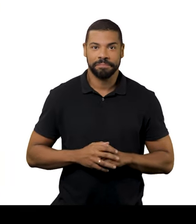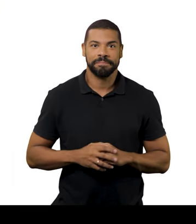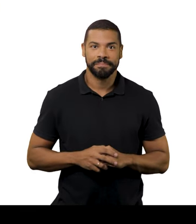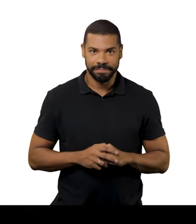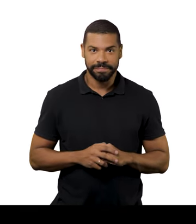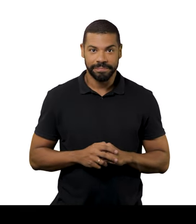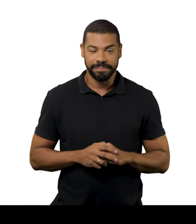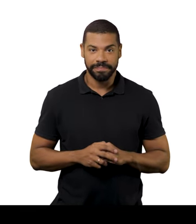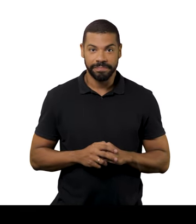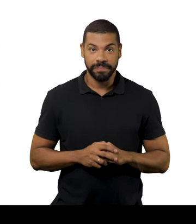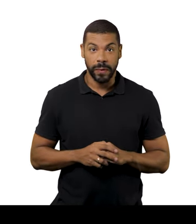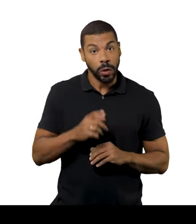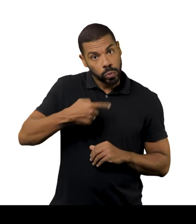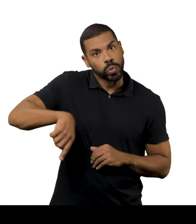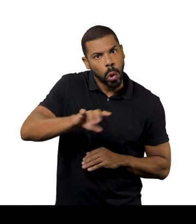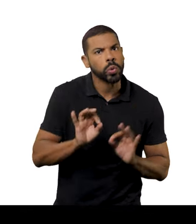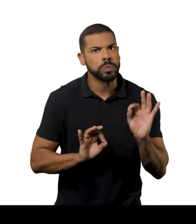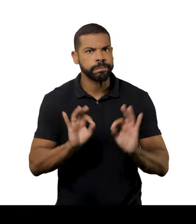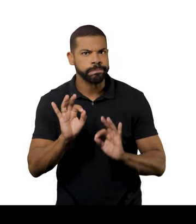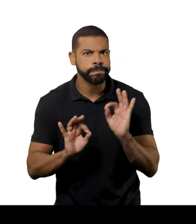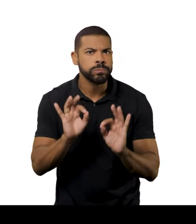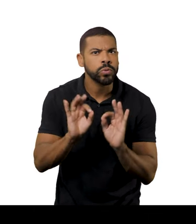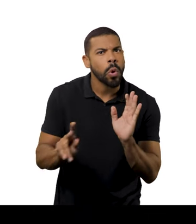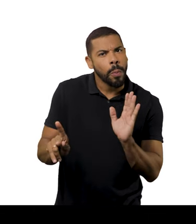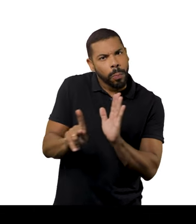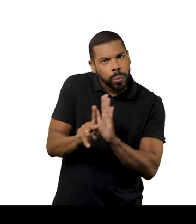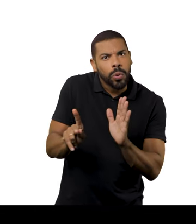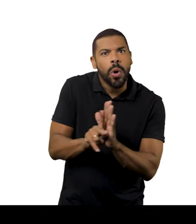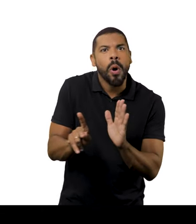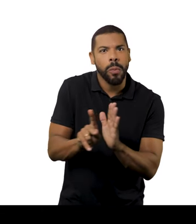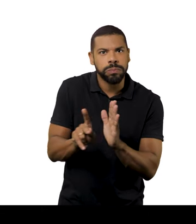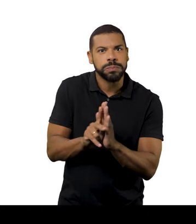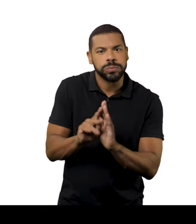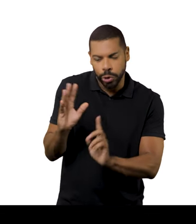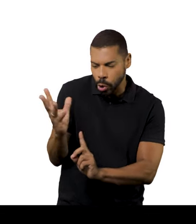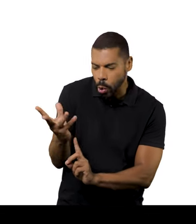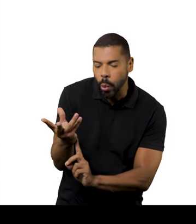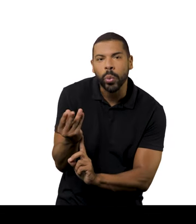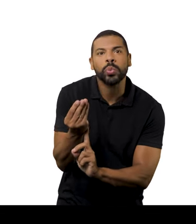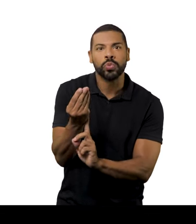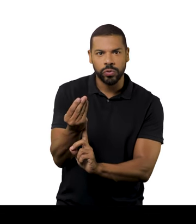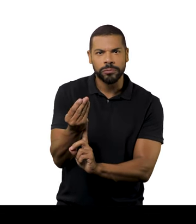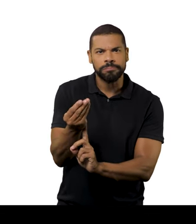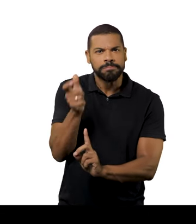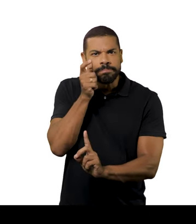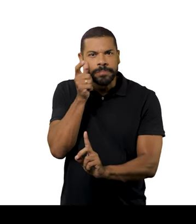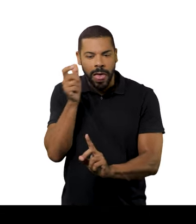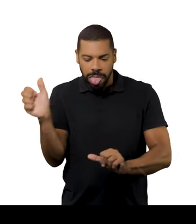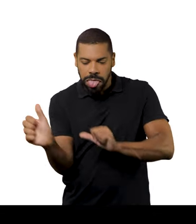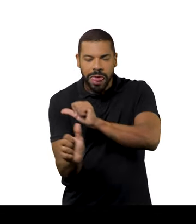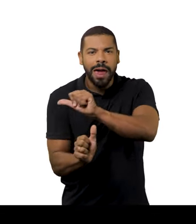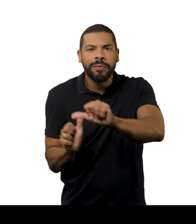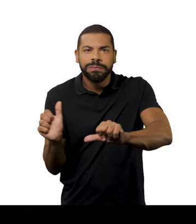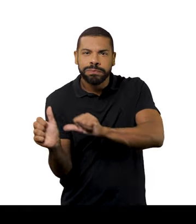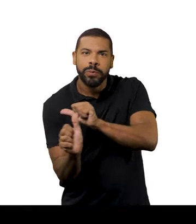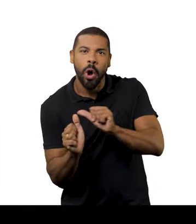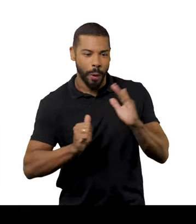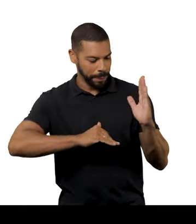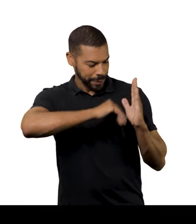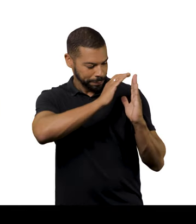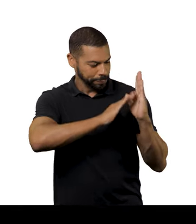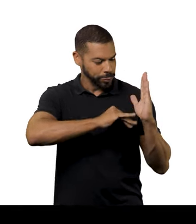Assim, por assim dizer. Elas têm uma preocupação com uma coisa escultural que me interessa, que a minha ideia já era